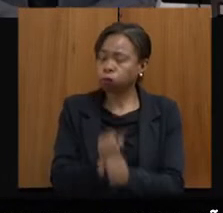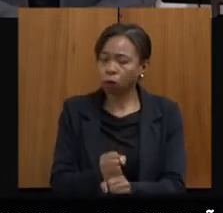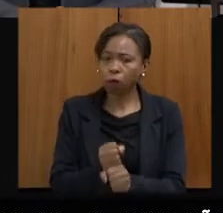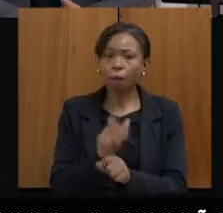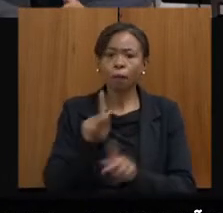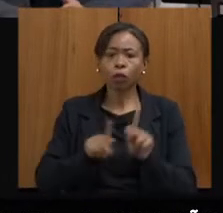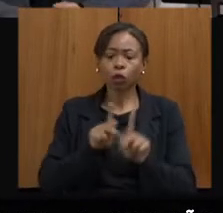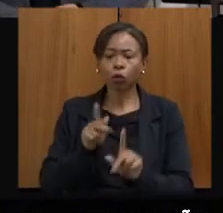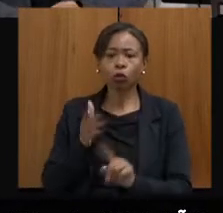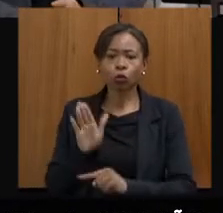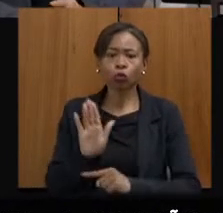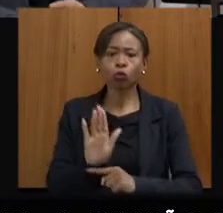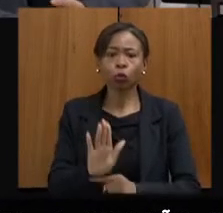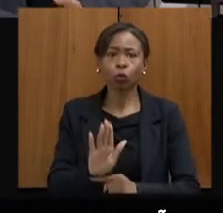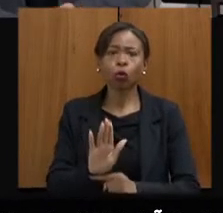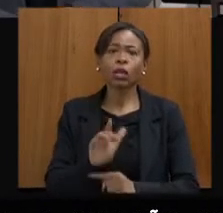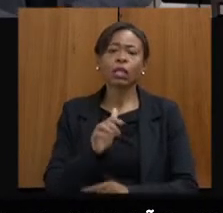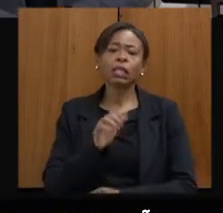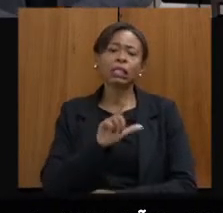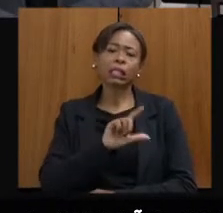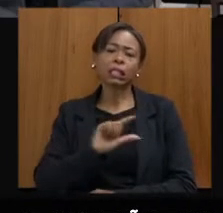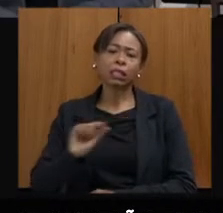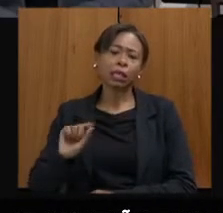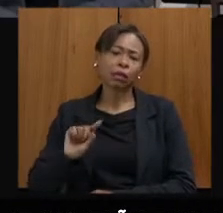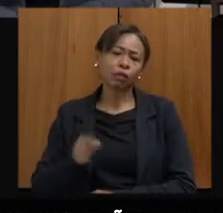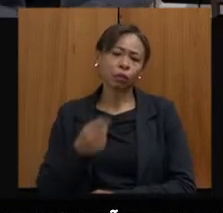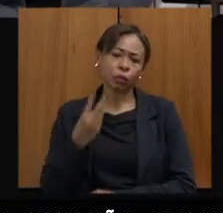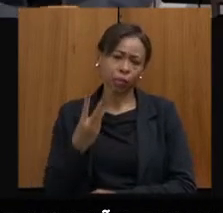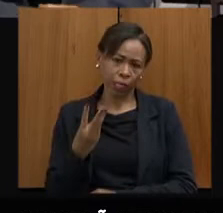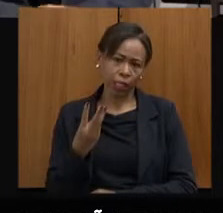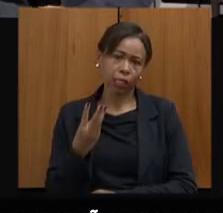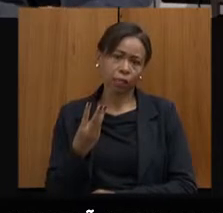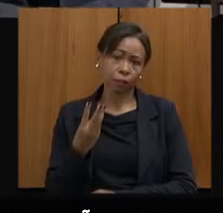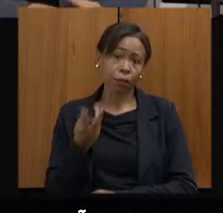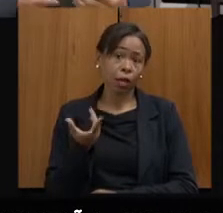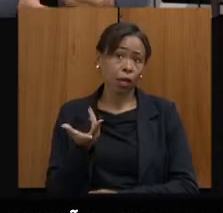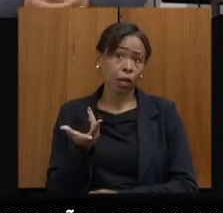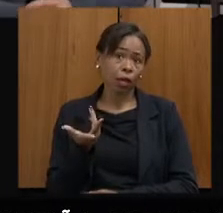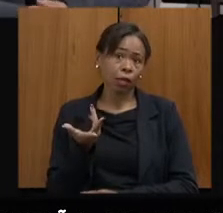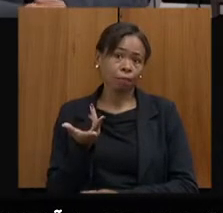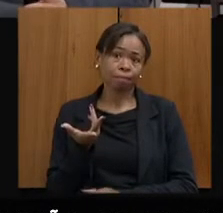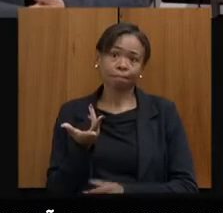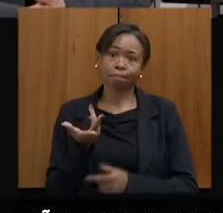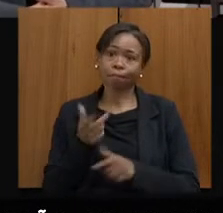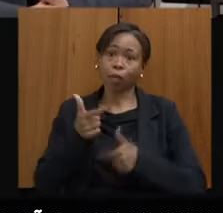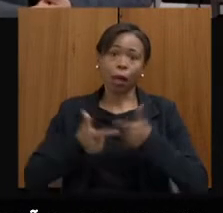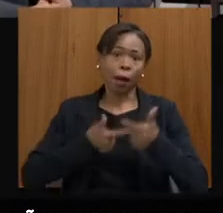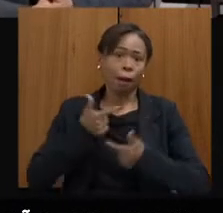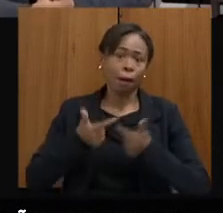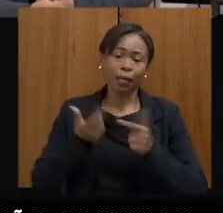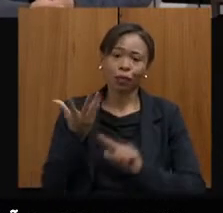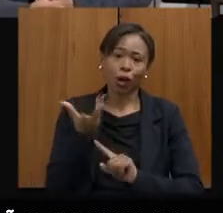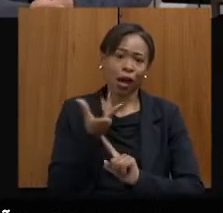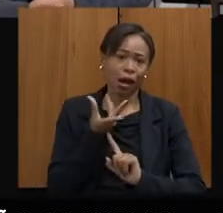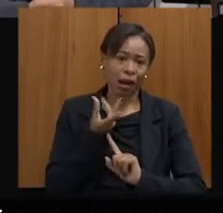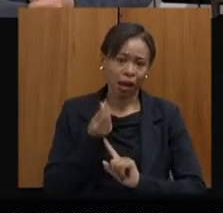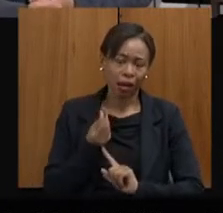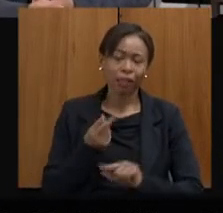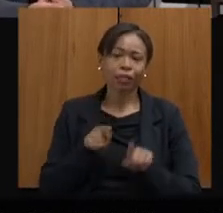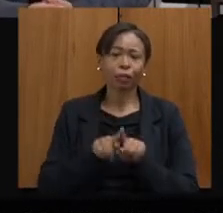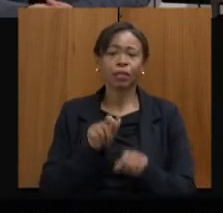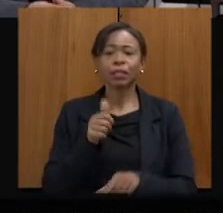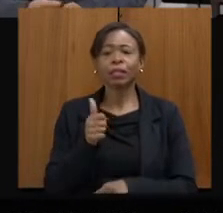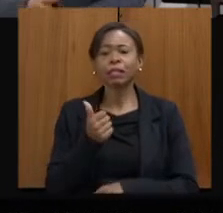6,3 mil atividades artísticas, eu acho isso um número muito expressivo para a nossa Fundação, 111 mil pessoas